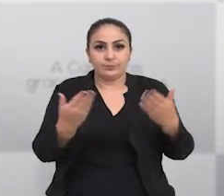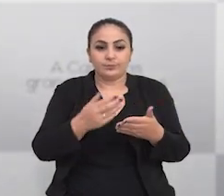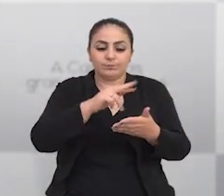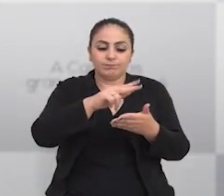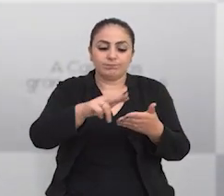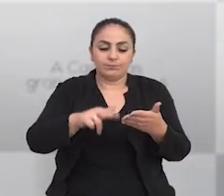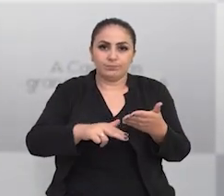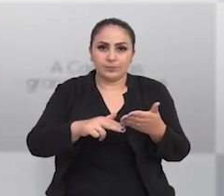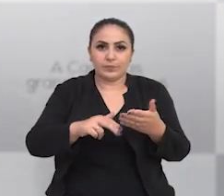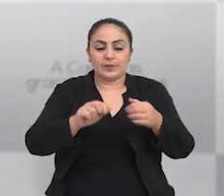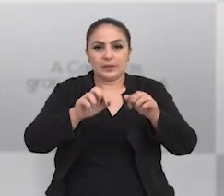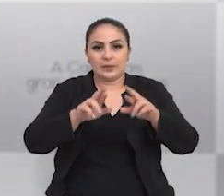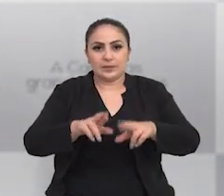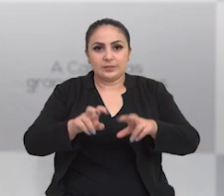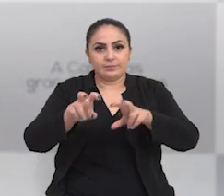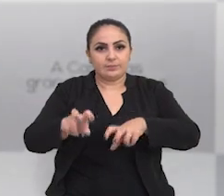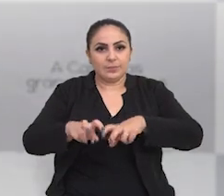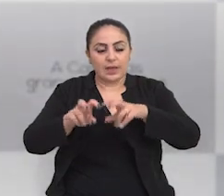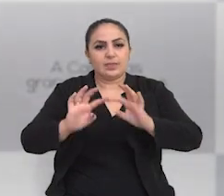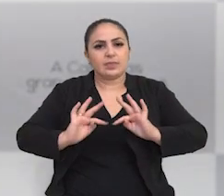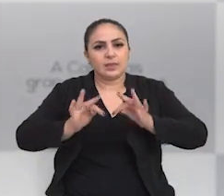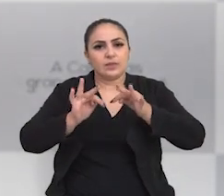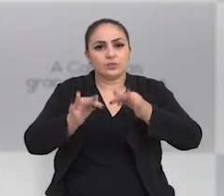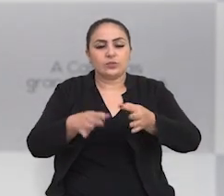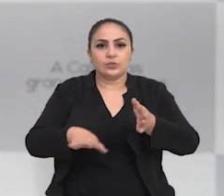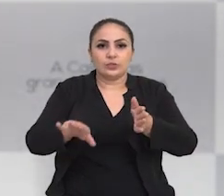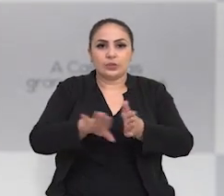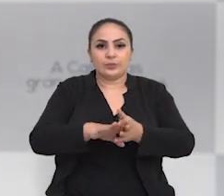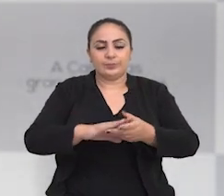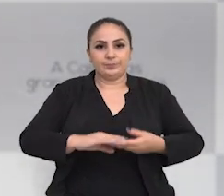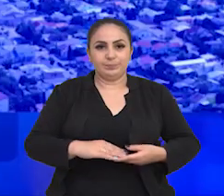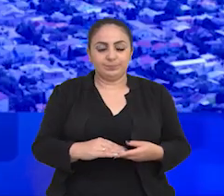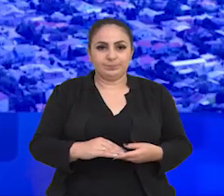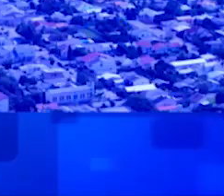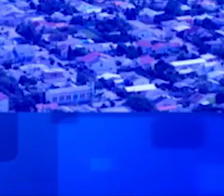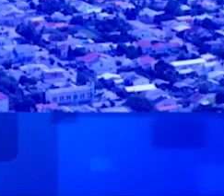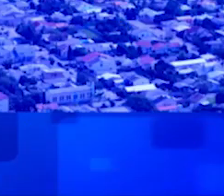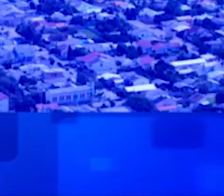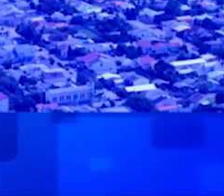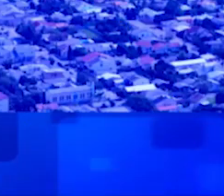está tendo, hoje, a diversificação no campo, a tecnologia que chegou.